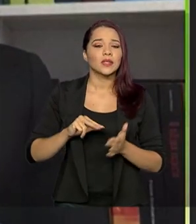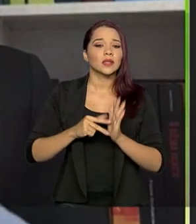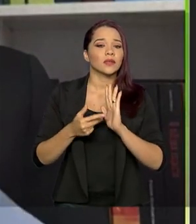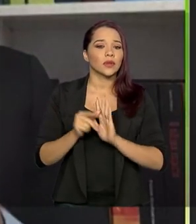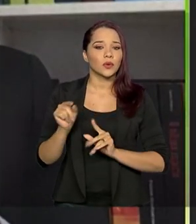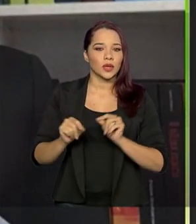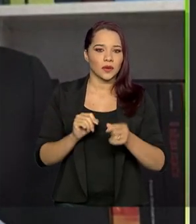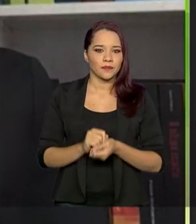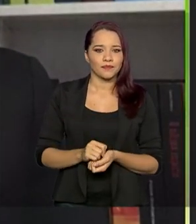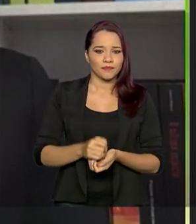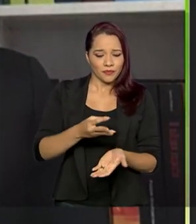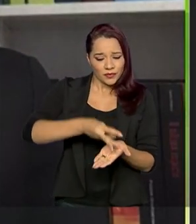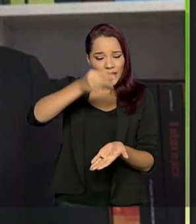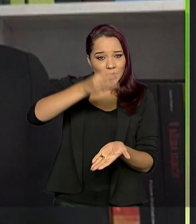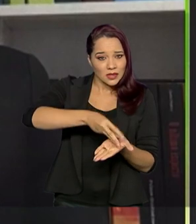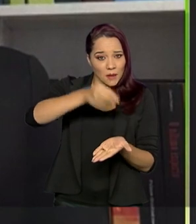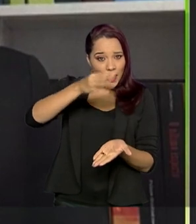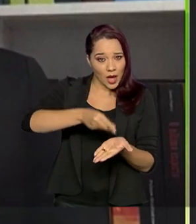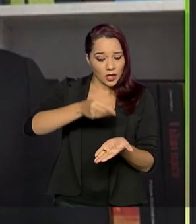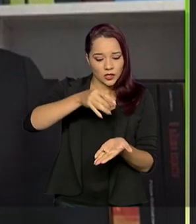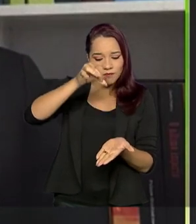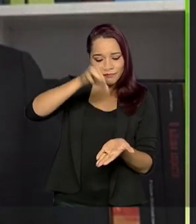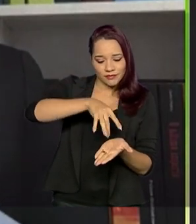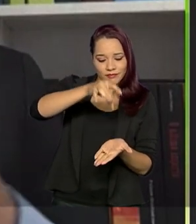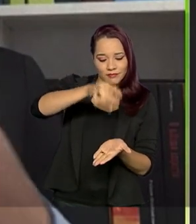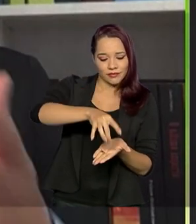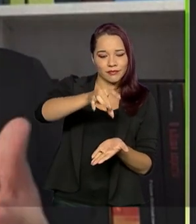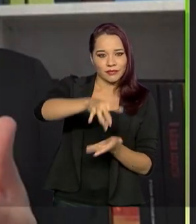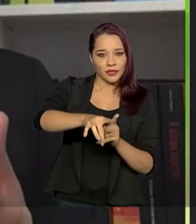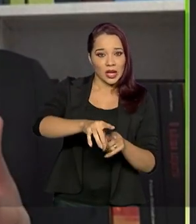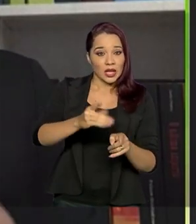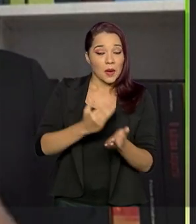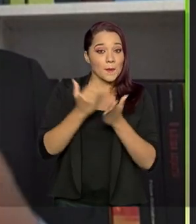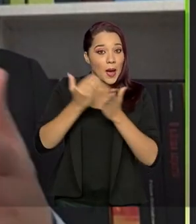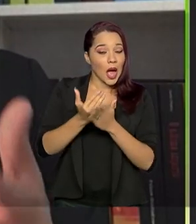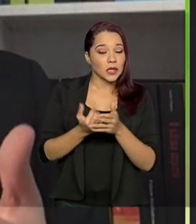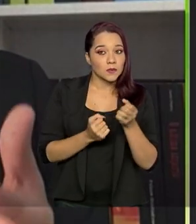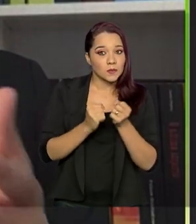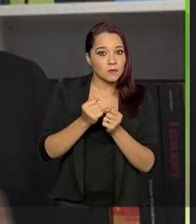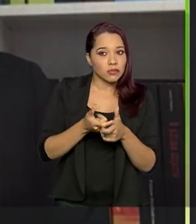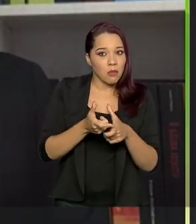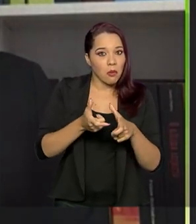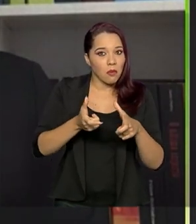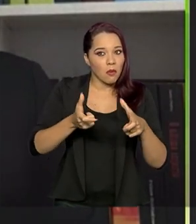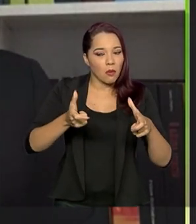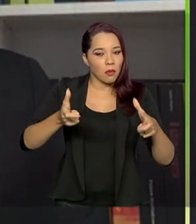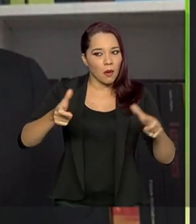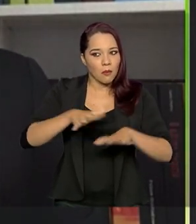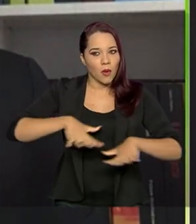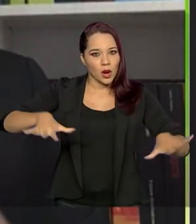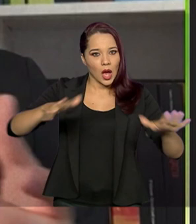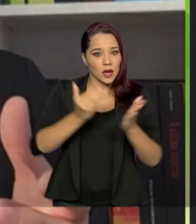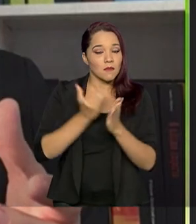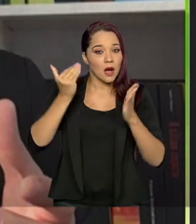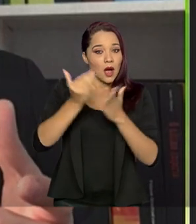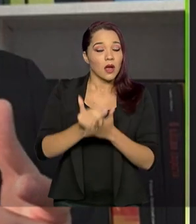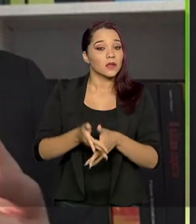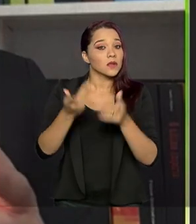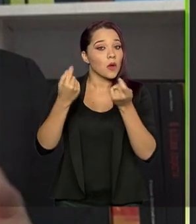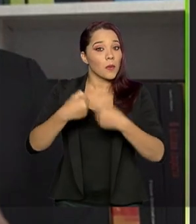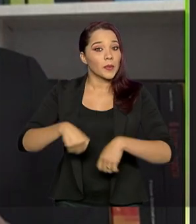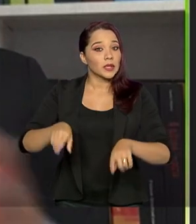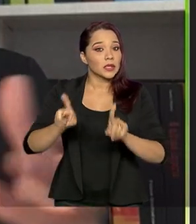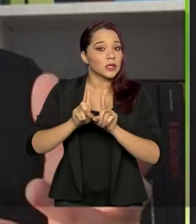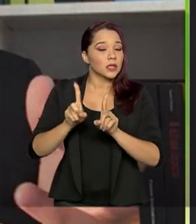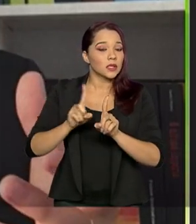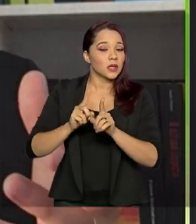dizer? Sementes produtivas no sentido de que aumente a produtividade, a produção por área e não é necessário a